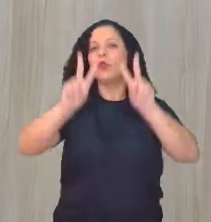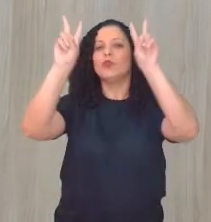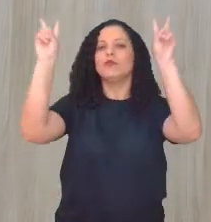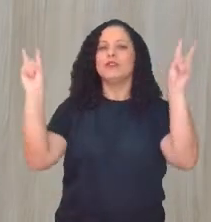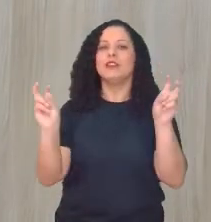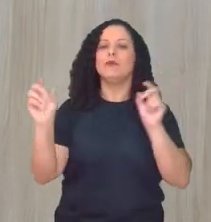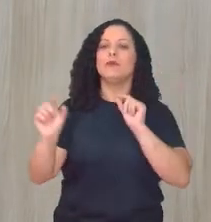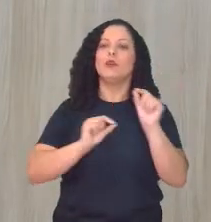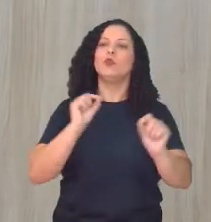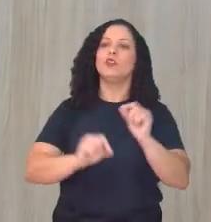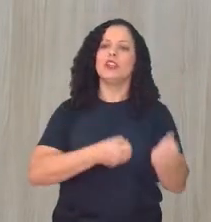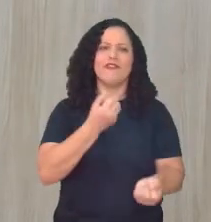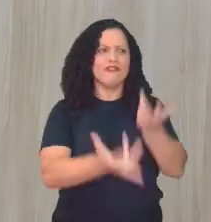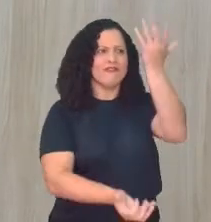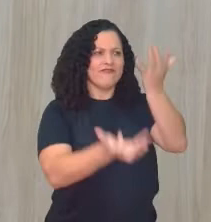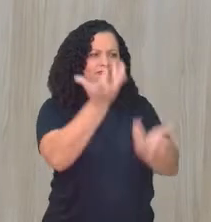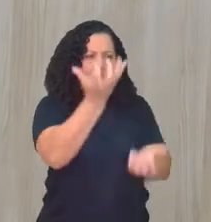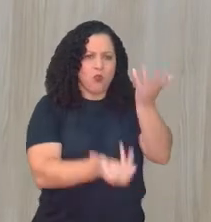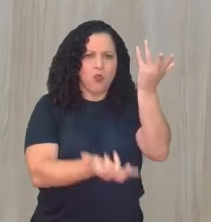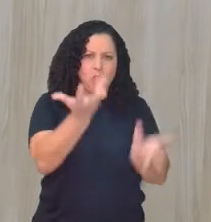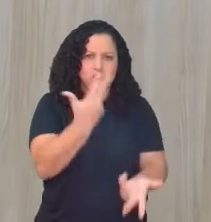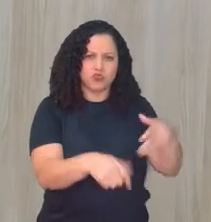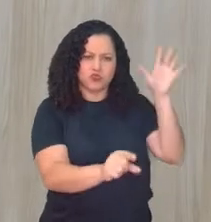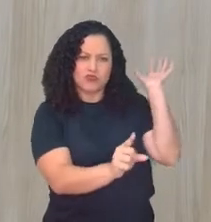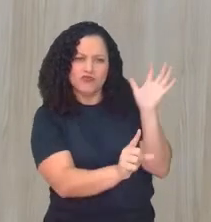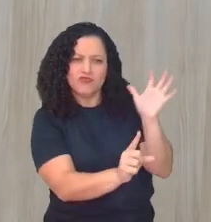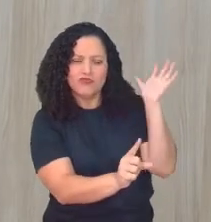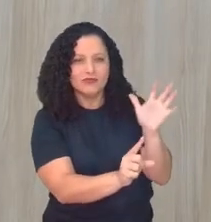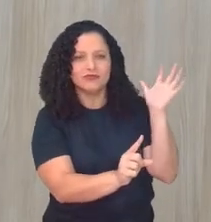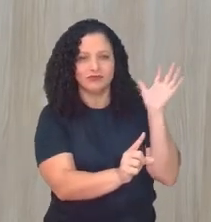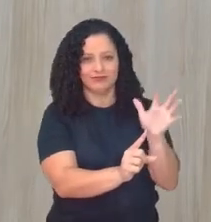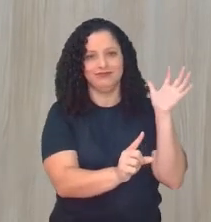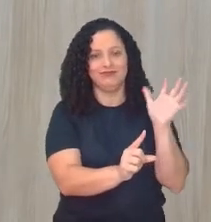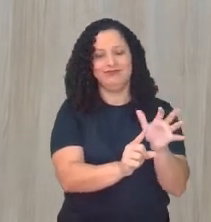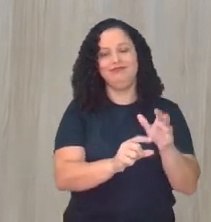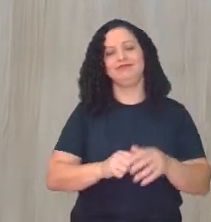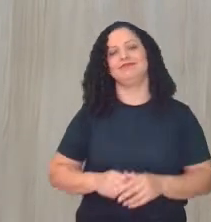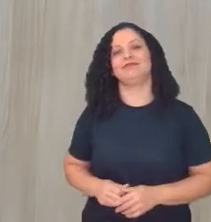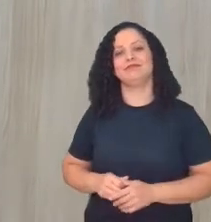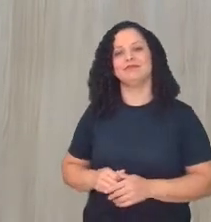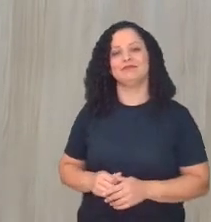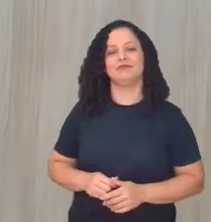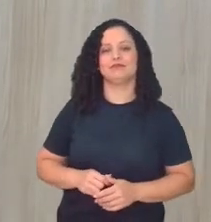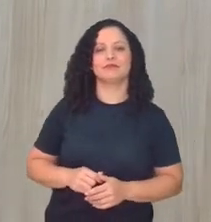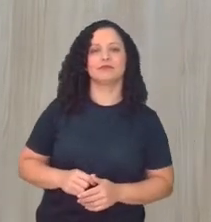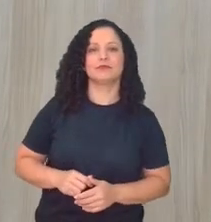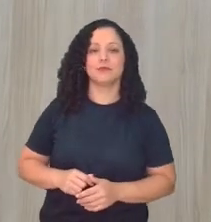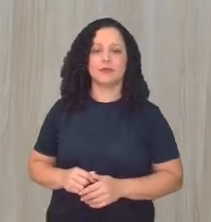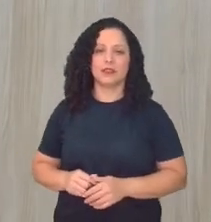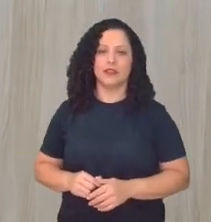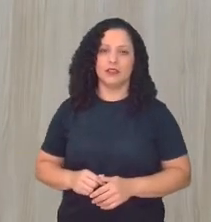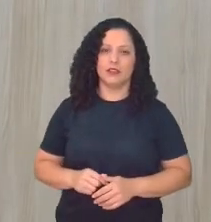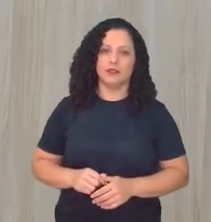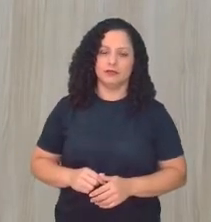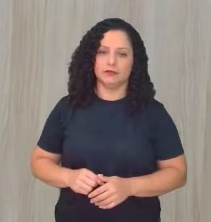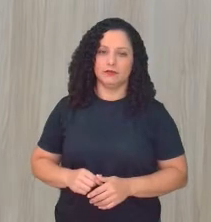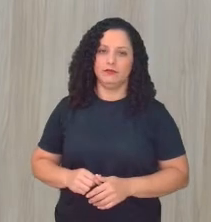é incêndios e seus impactos. Então, está dentro do